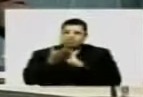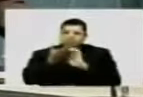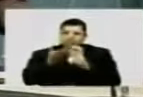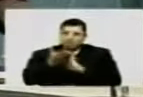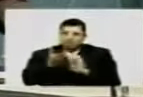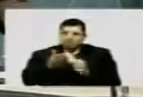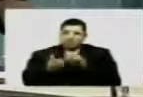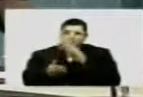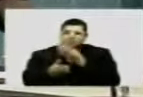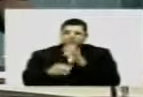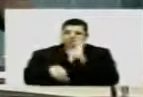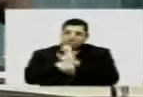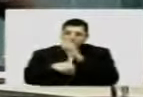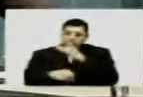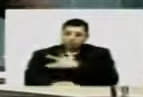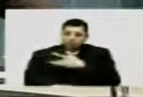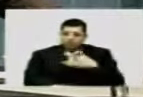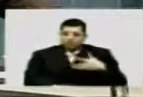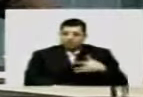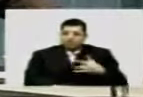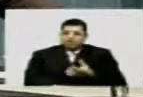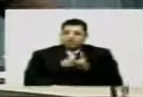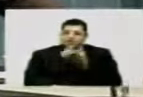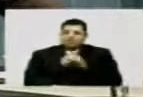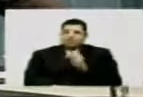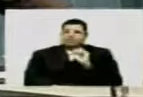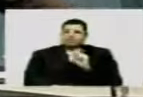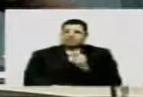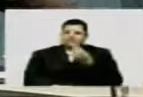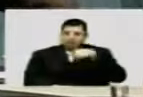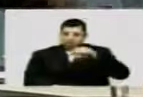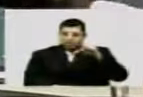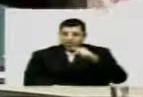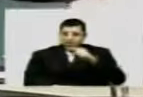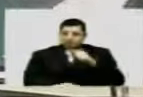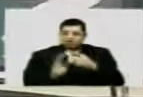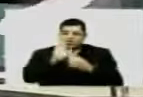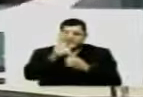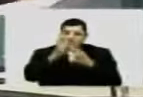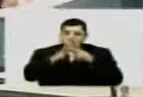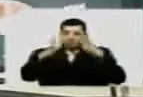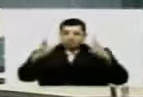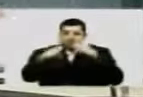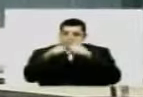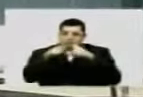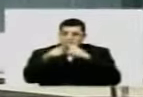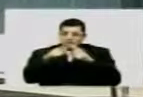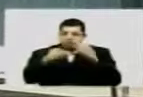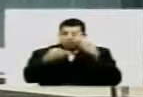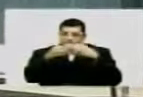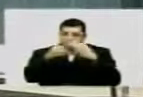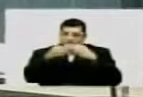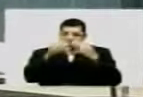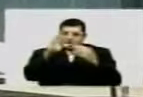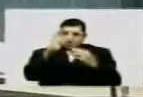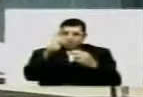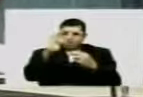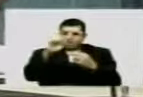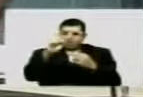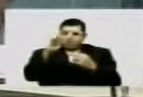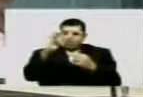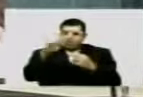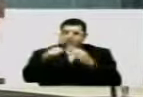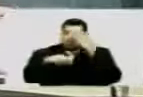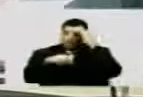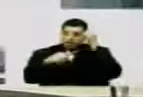Secretaria de Estado da Saúde, vai ocasionar um grave problema no município de Tabatinga. Sabe